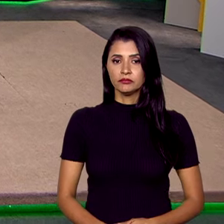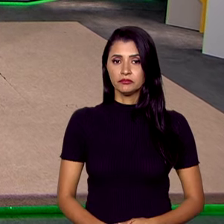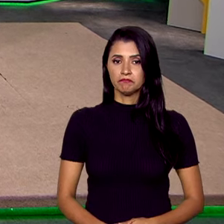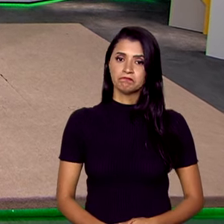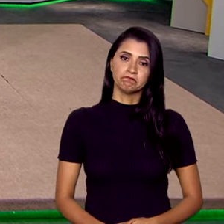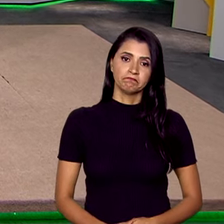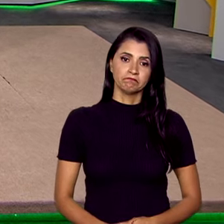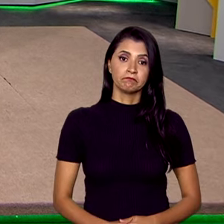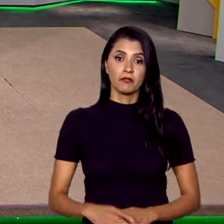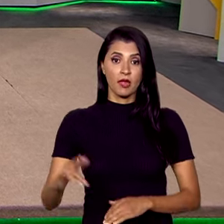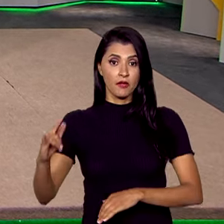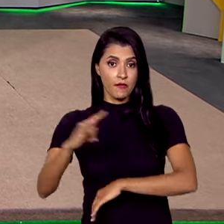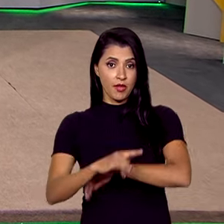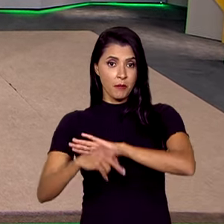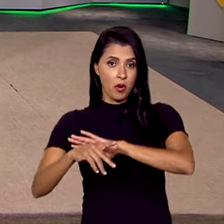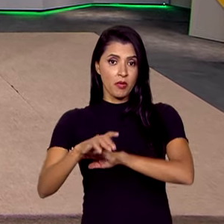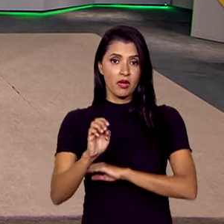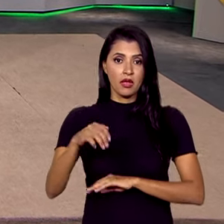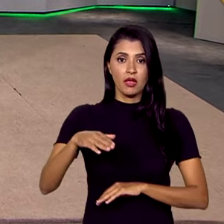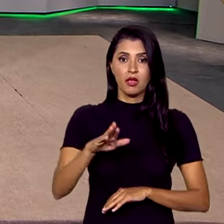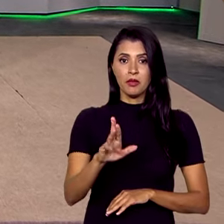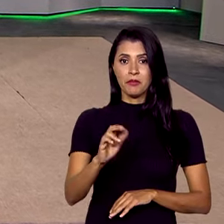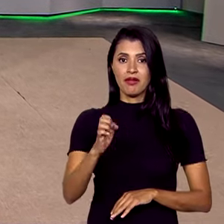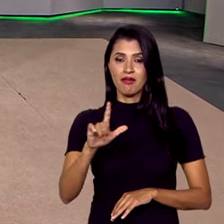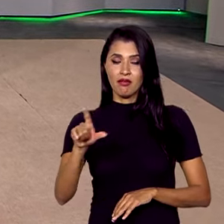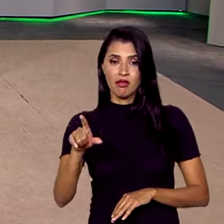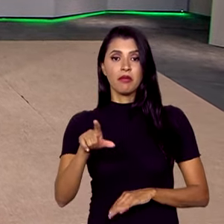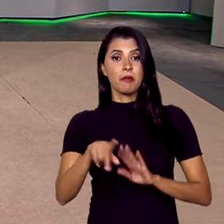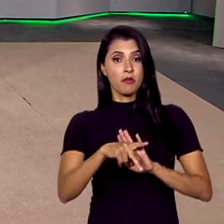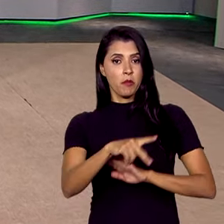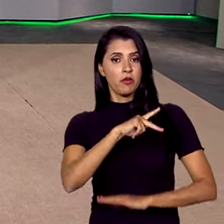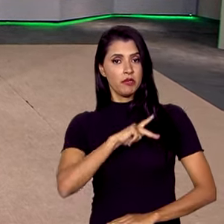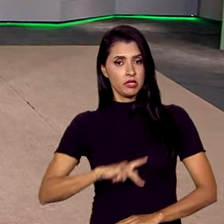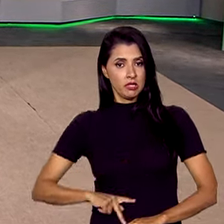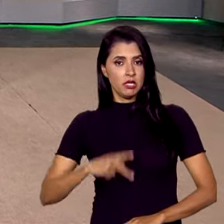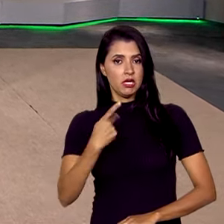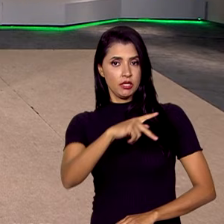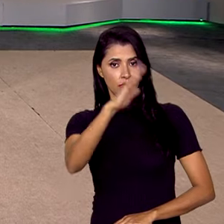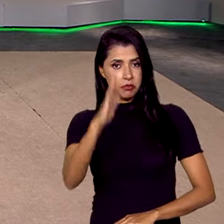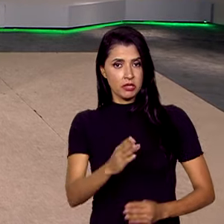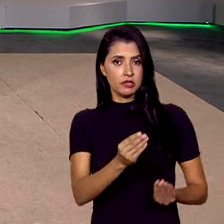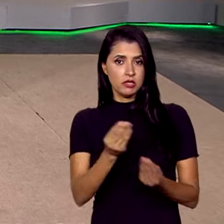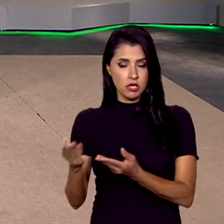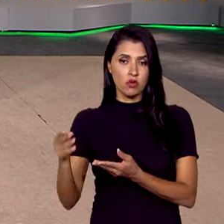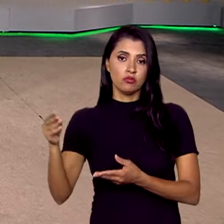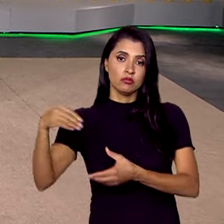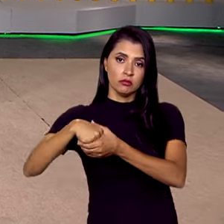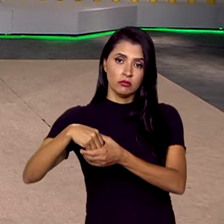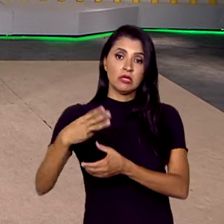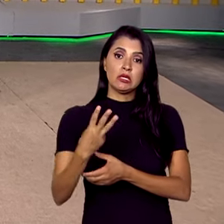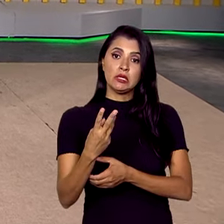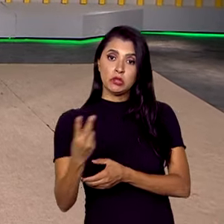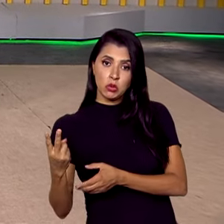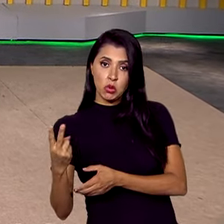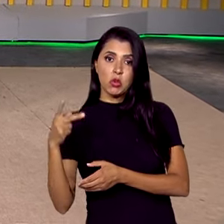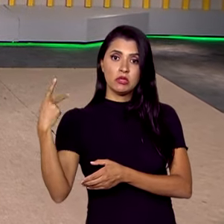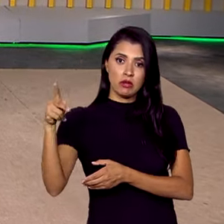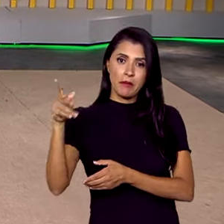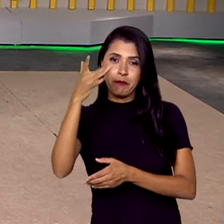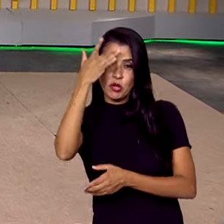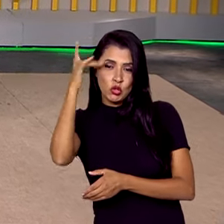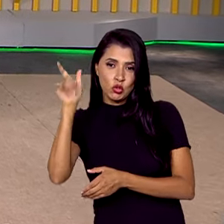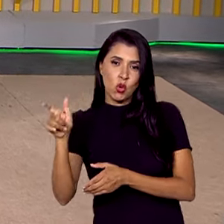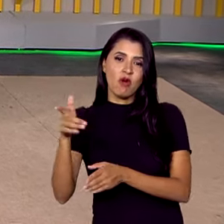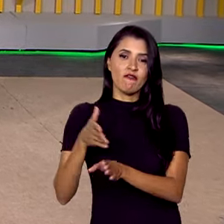A aeronave da Embraer, cedida pela Presidência da República, com 32 repatriados que estavam na faixa de Gaza,